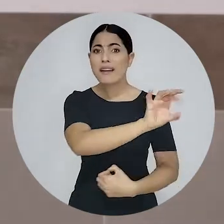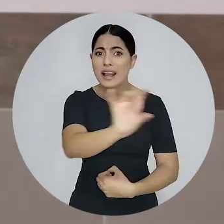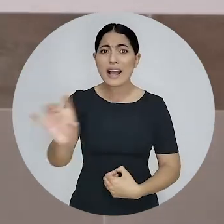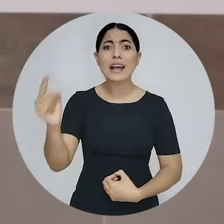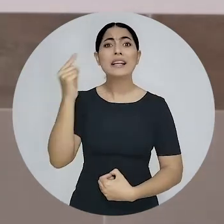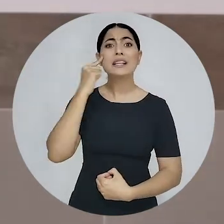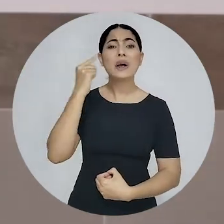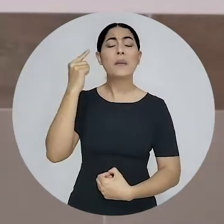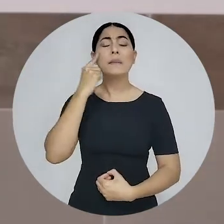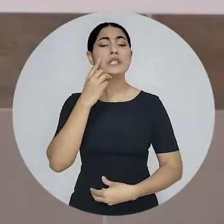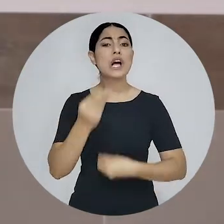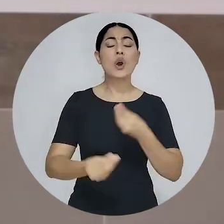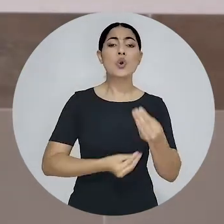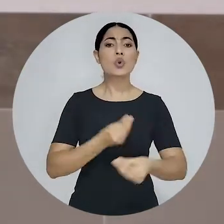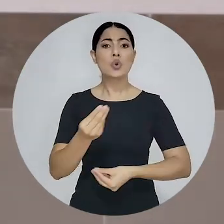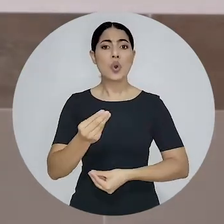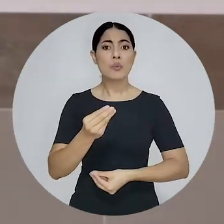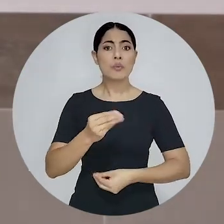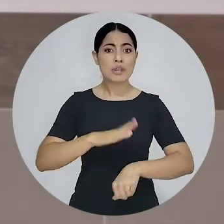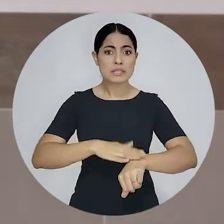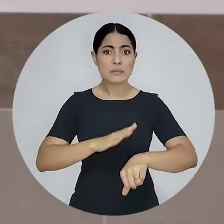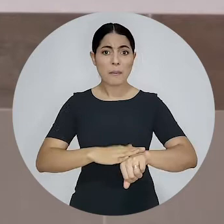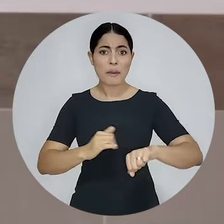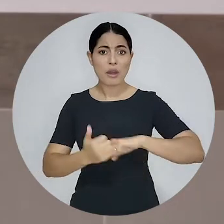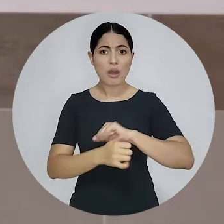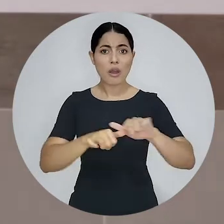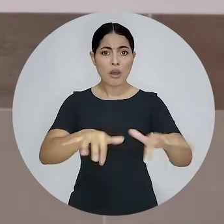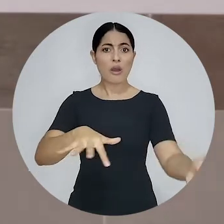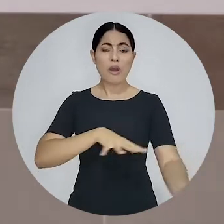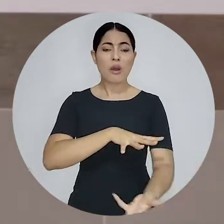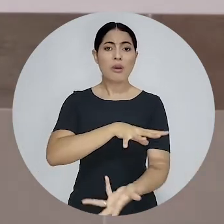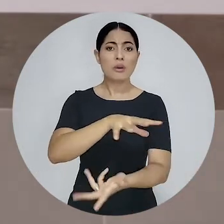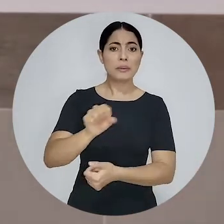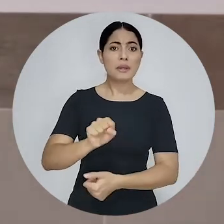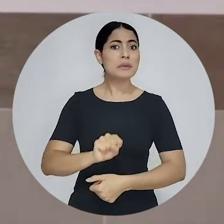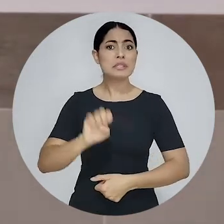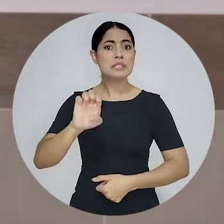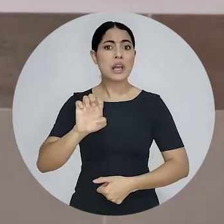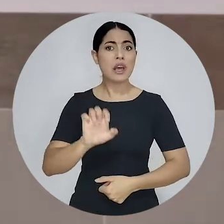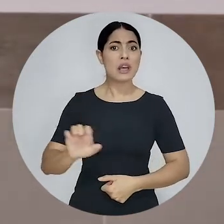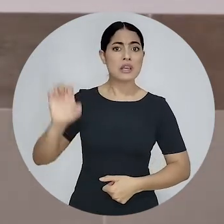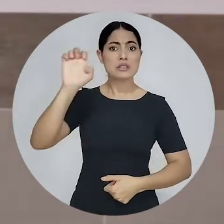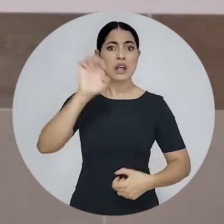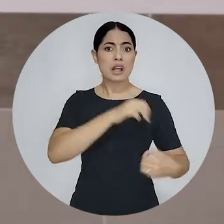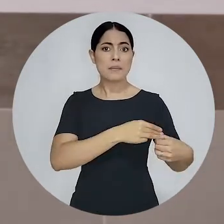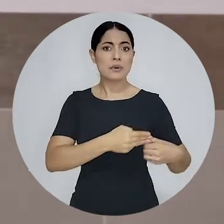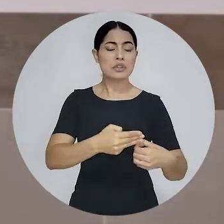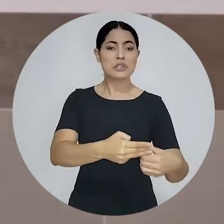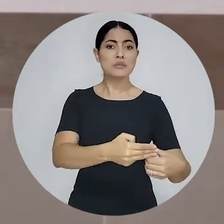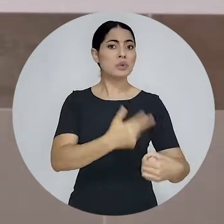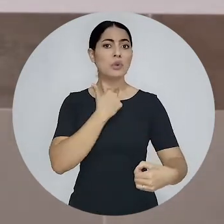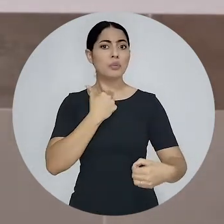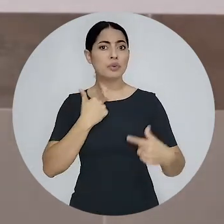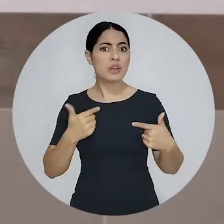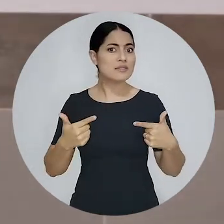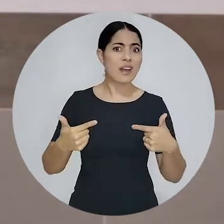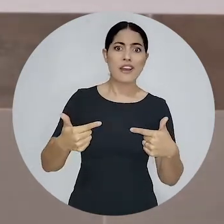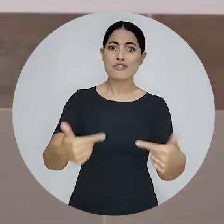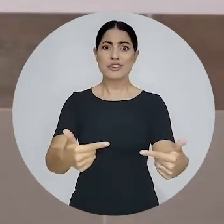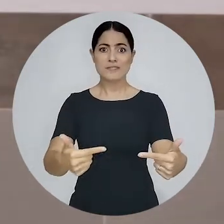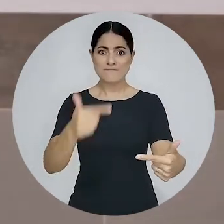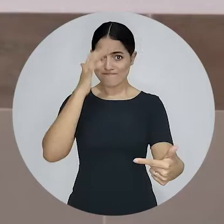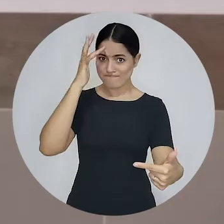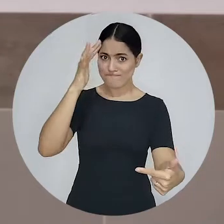me assistindo pense o que teria sido dessa pandemia se estados e municípios não